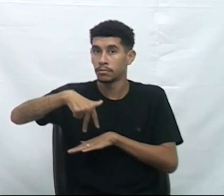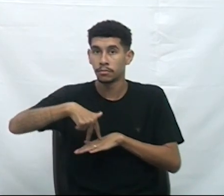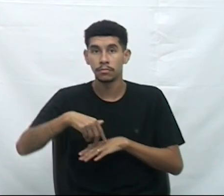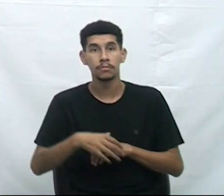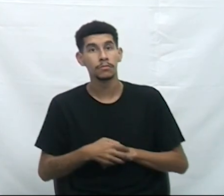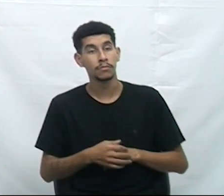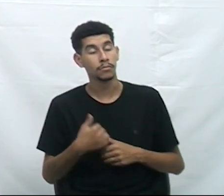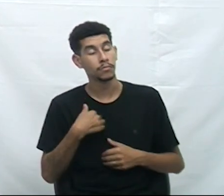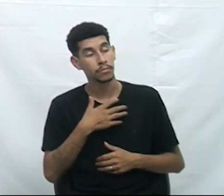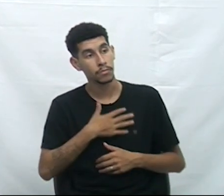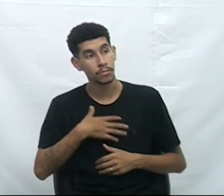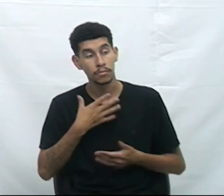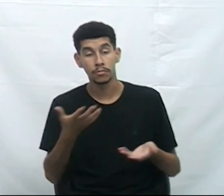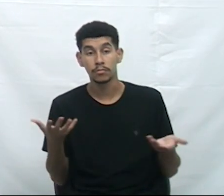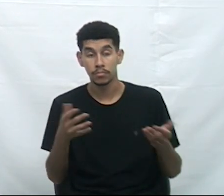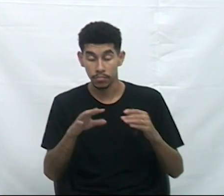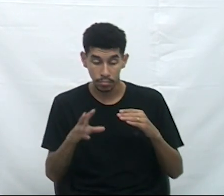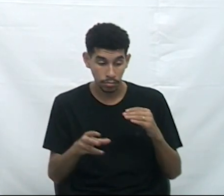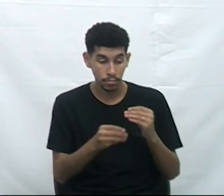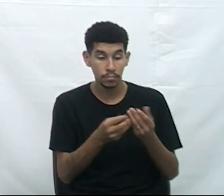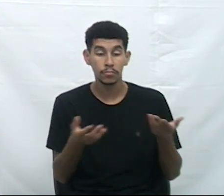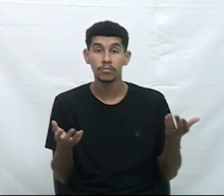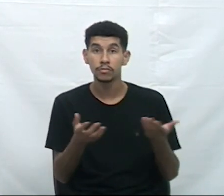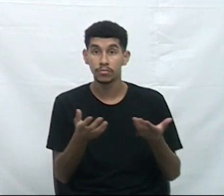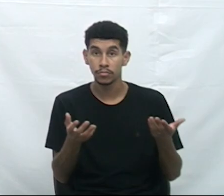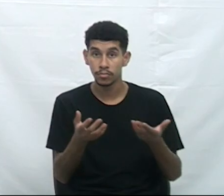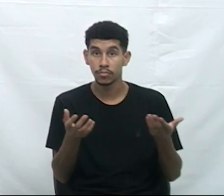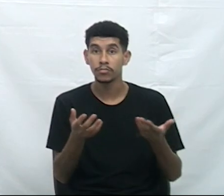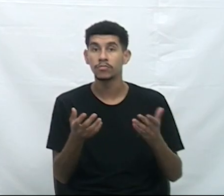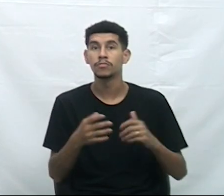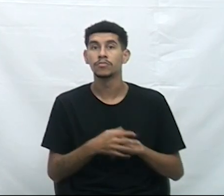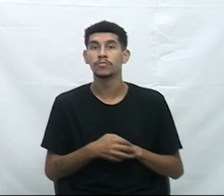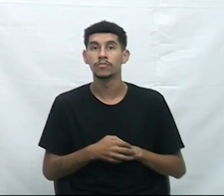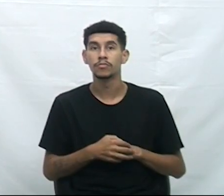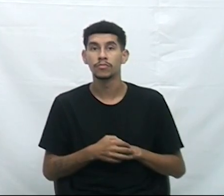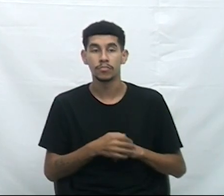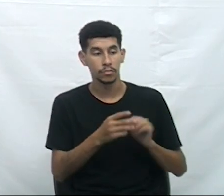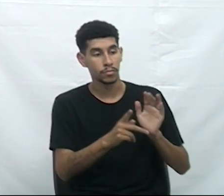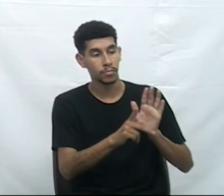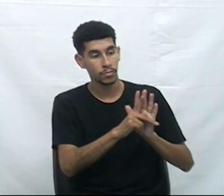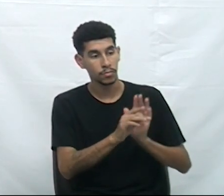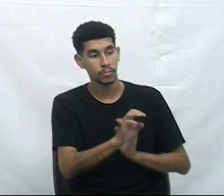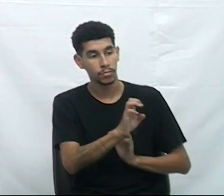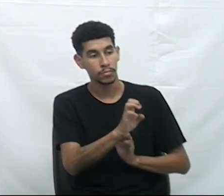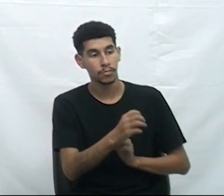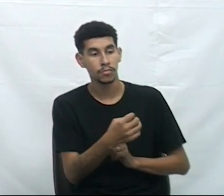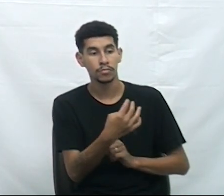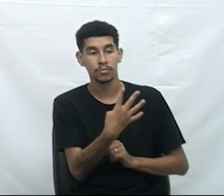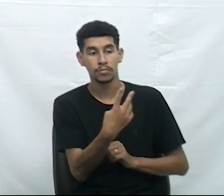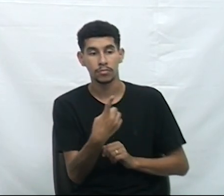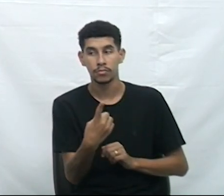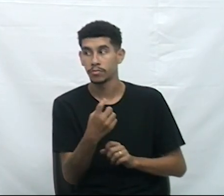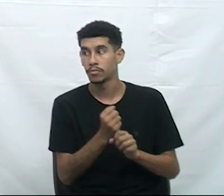Gostaria, então, que seja incluído na ordem do dia desta sessão o PE41 de 2024.